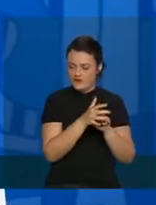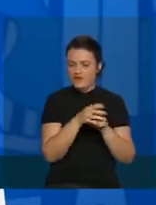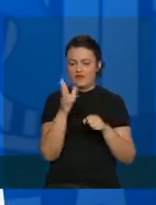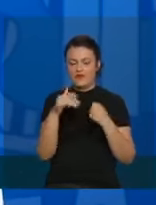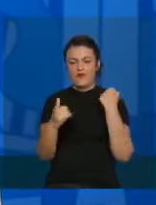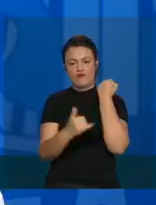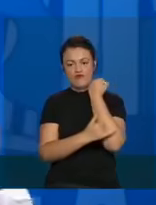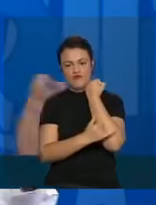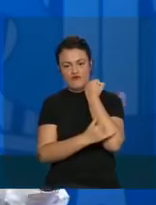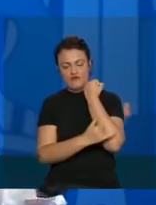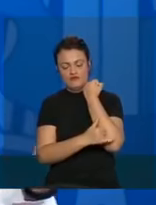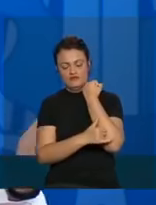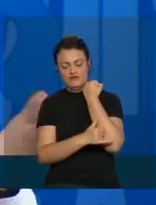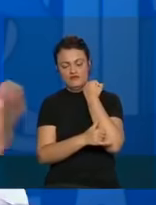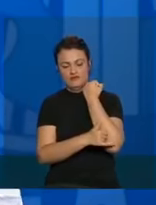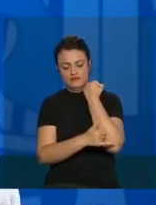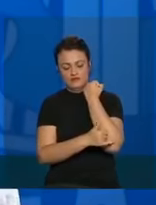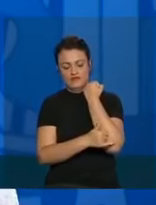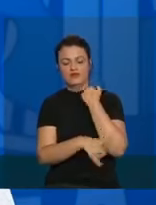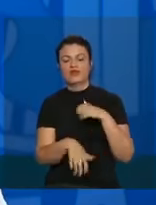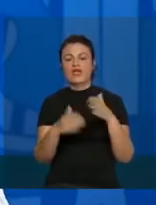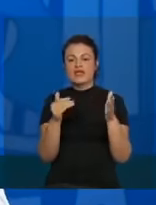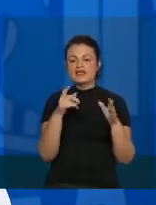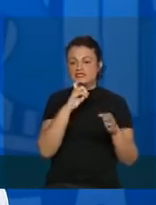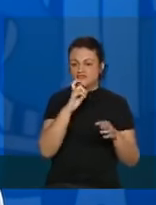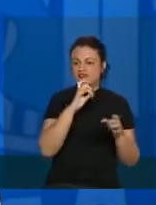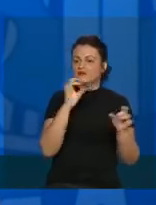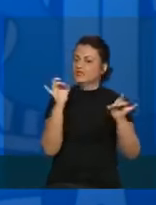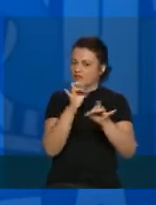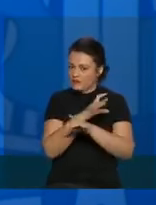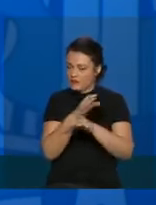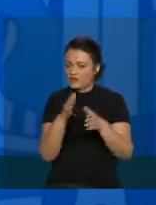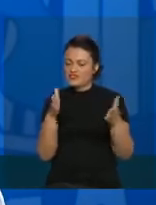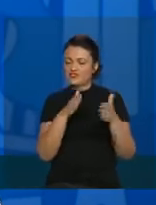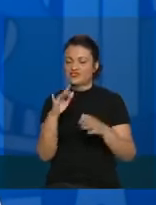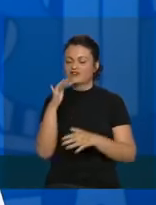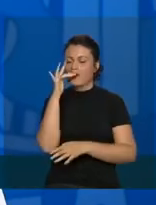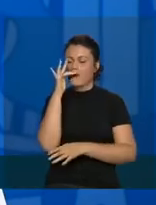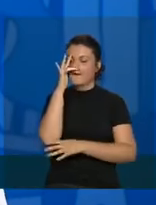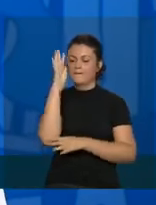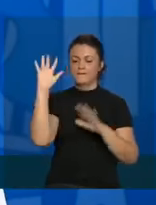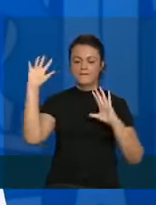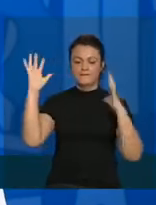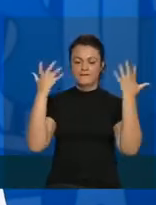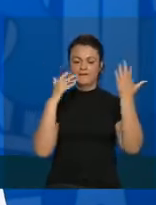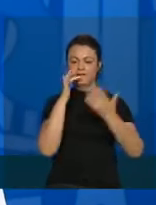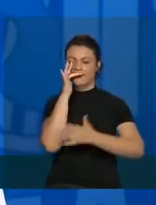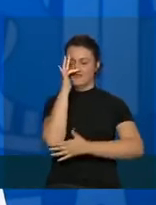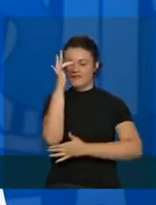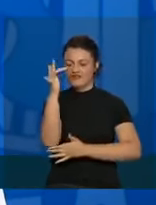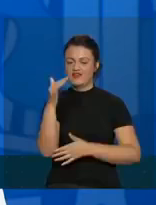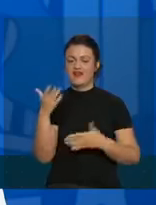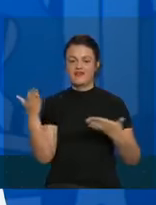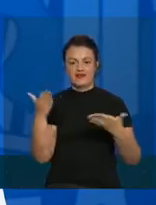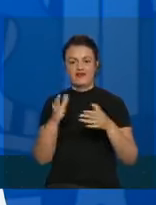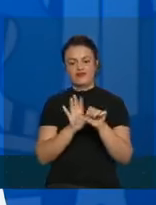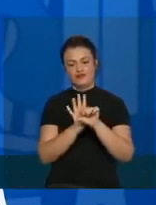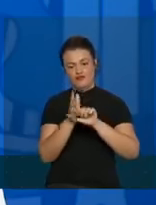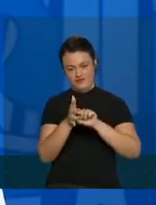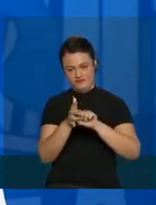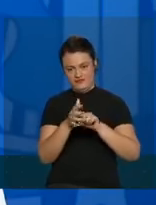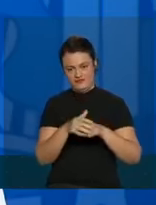Nova Iorque. Eles já tinham terminado o inverno, eles já estão na primavera e eles estão tendo corona.